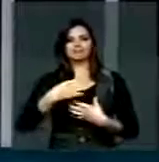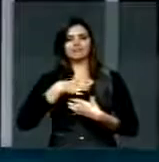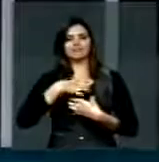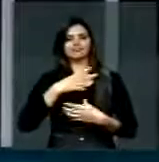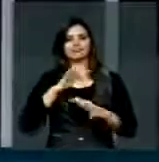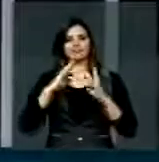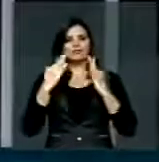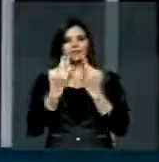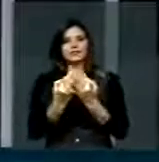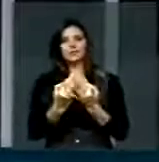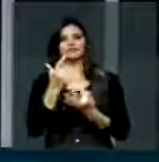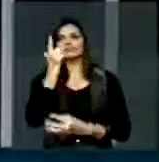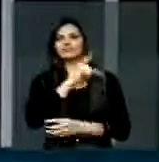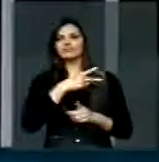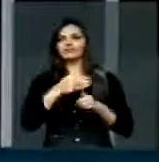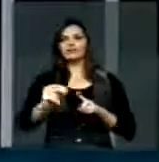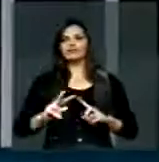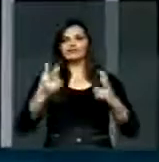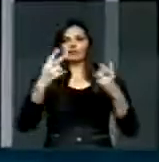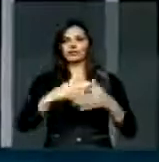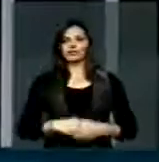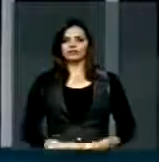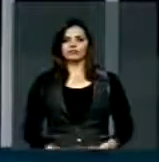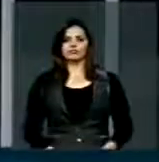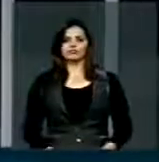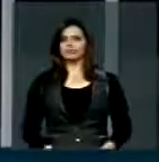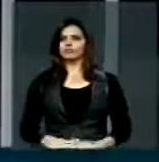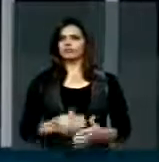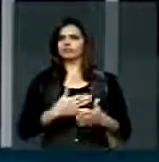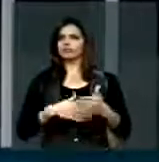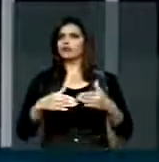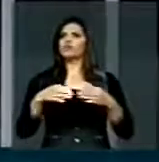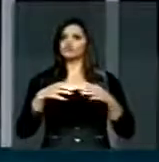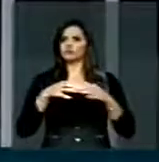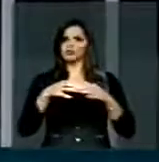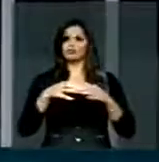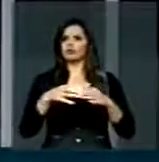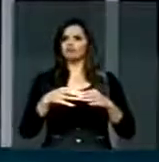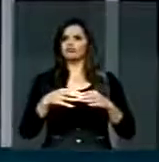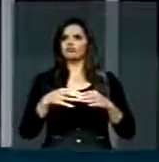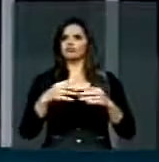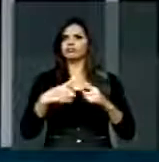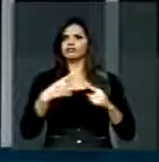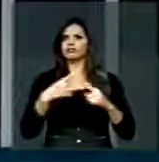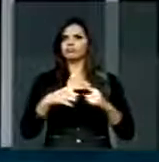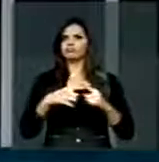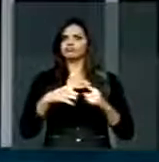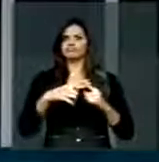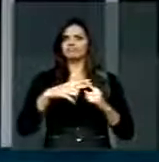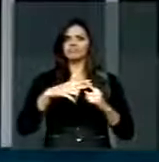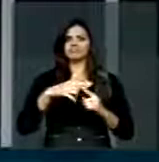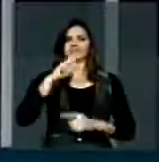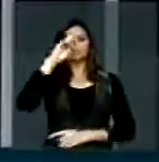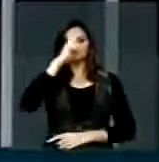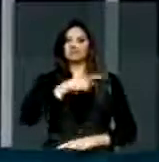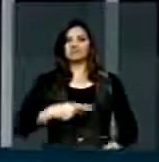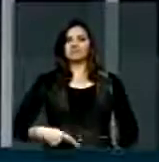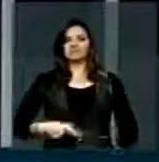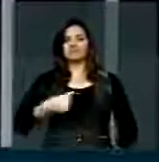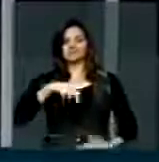vitória. Quero fazer esse registro, e me permito, V. Exª, porque eu leio aqui o